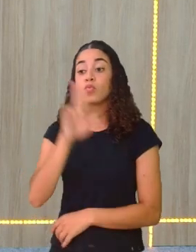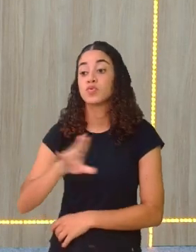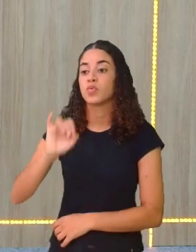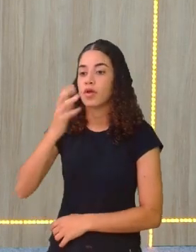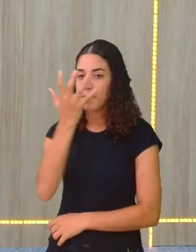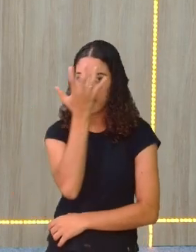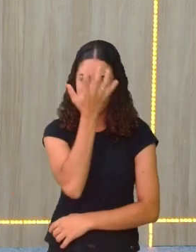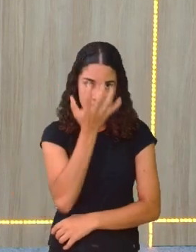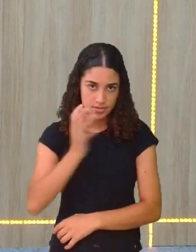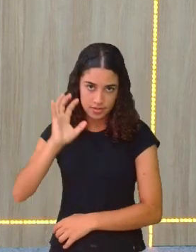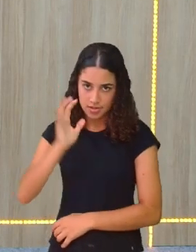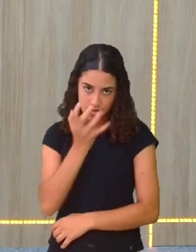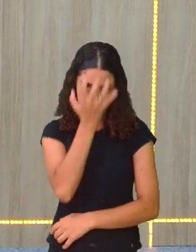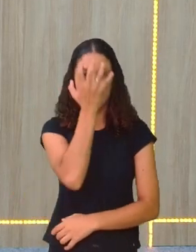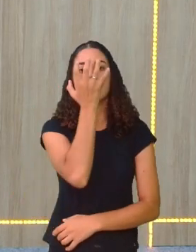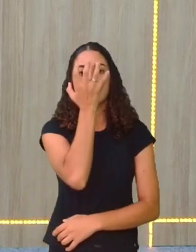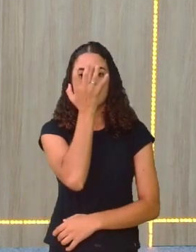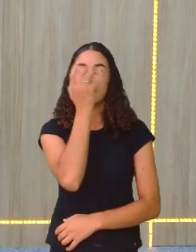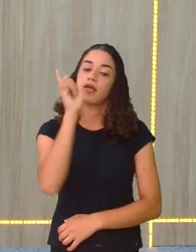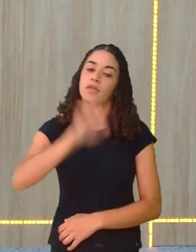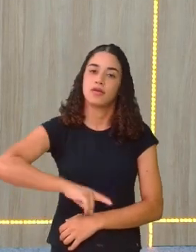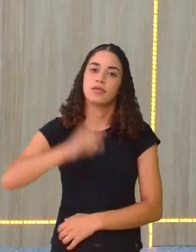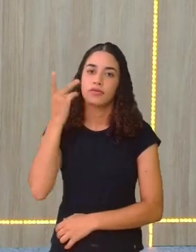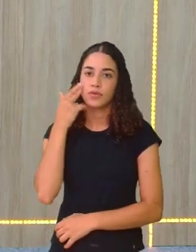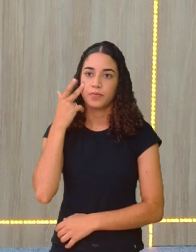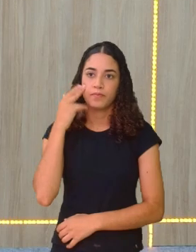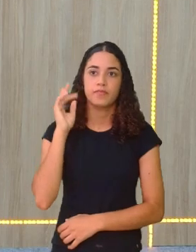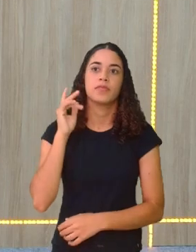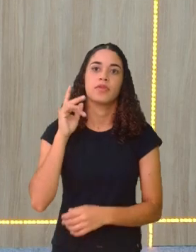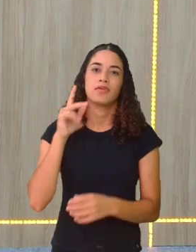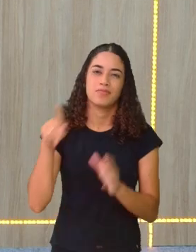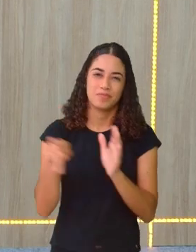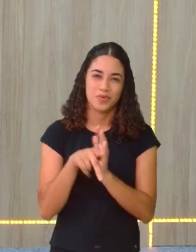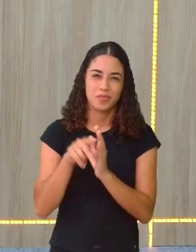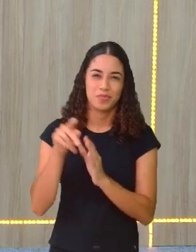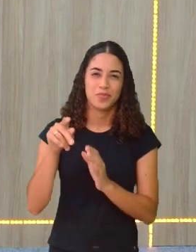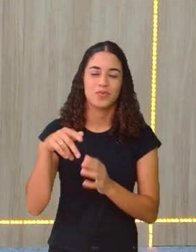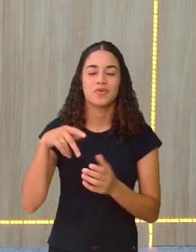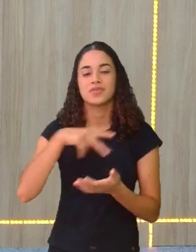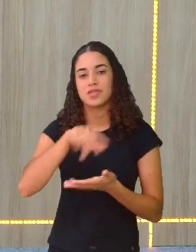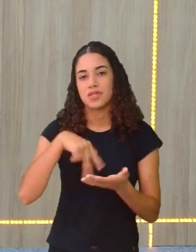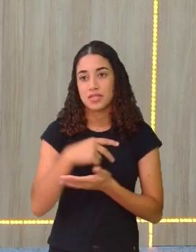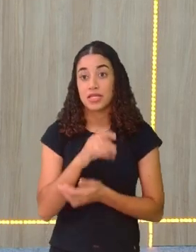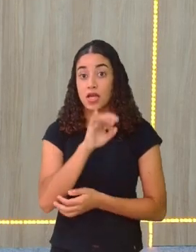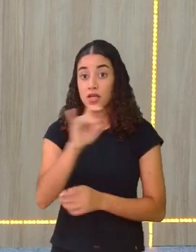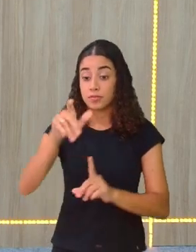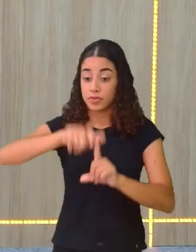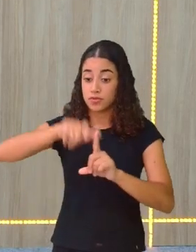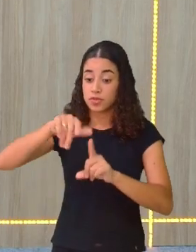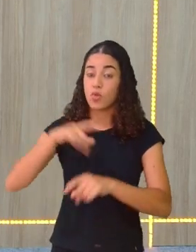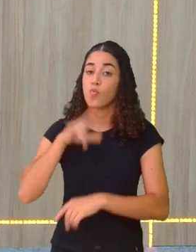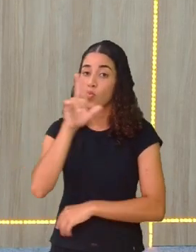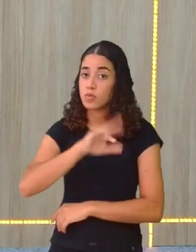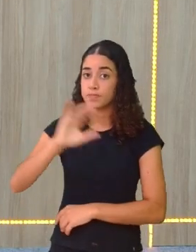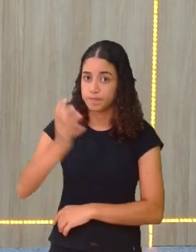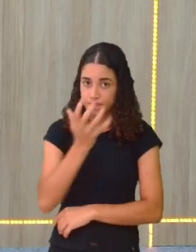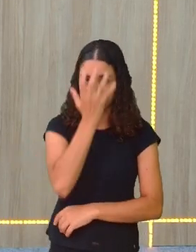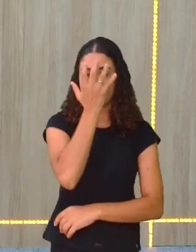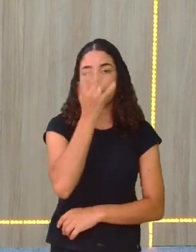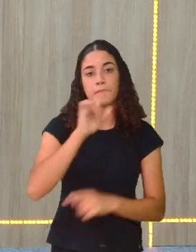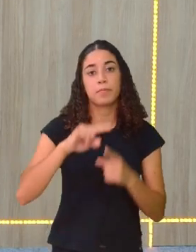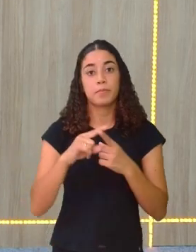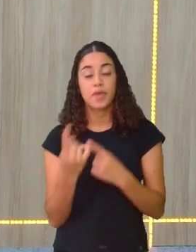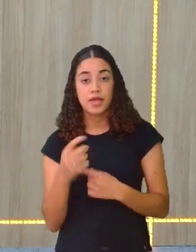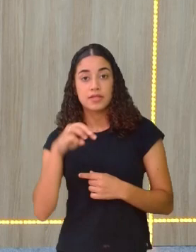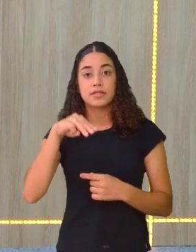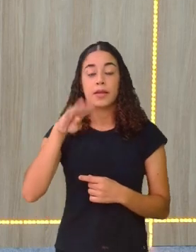é muito comum dentro do Cavalo Marinho. Cada personagem usa uma máscara, menos o Bastião,